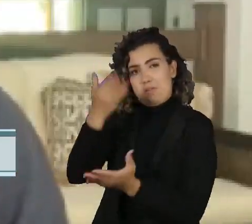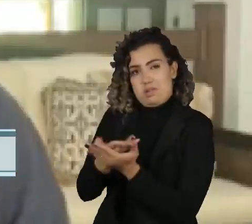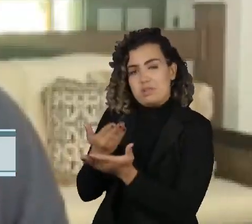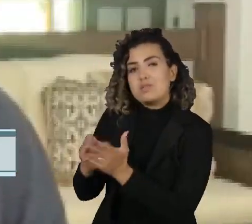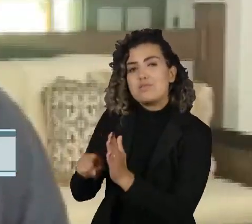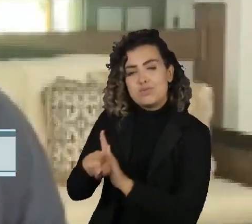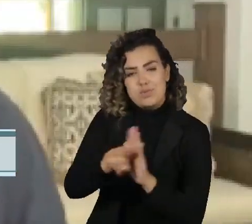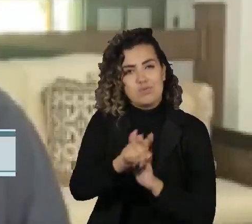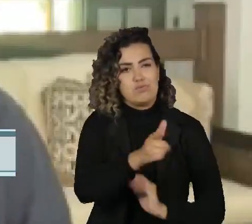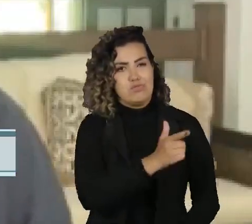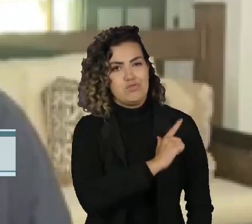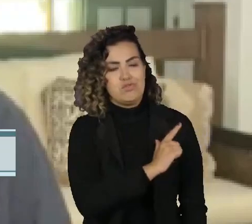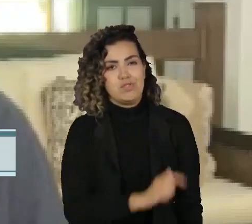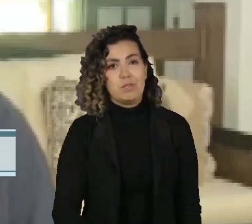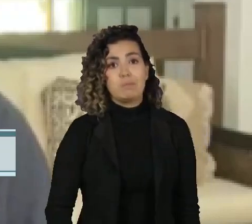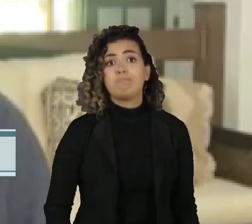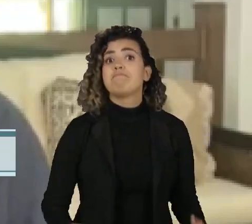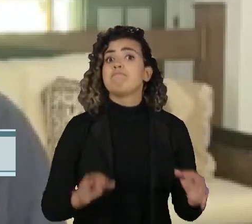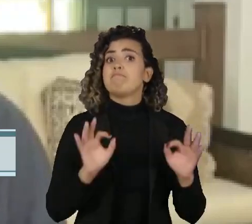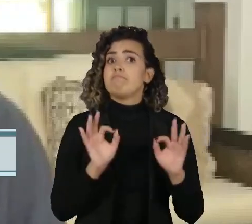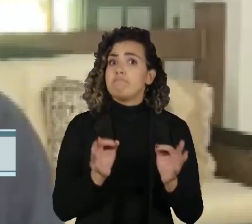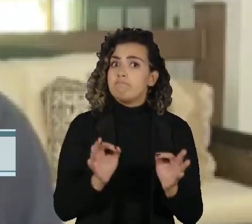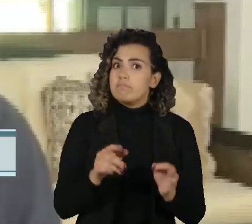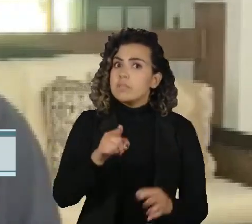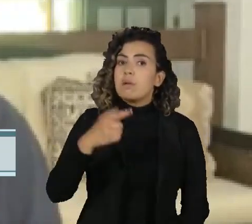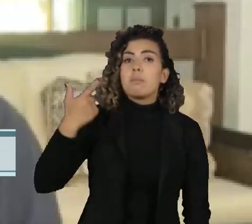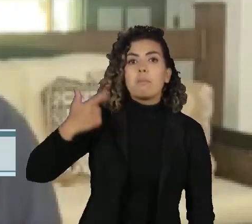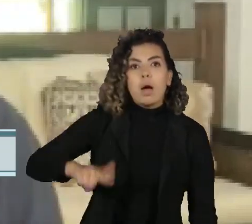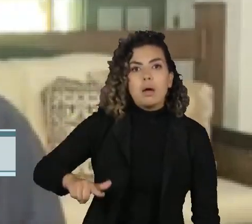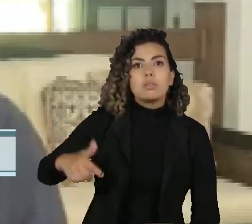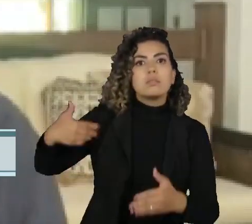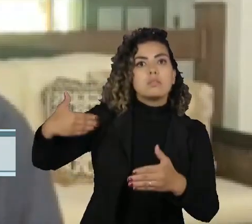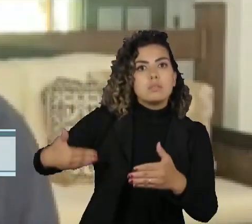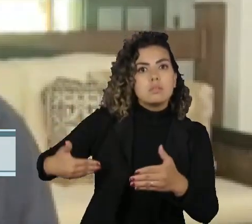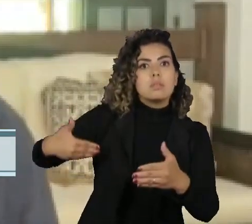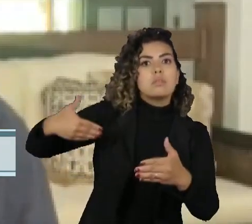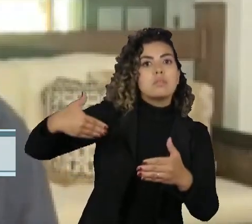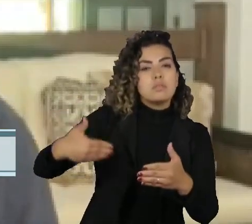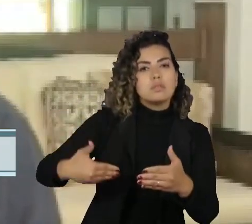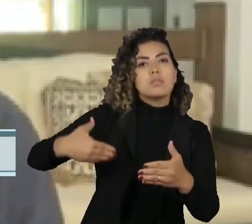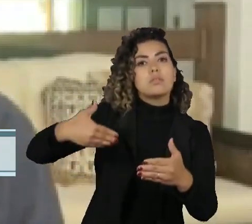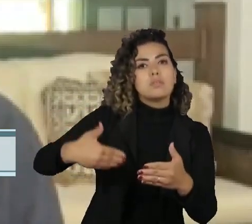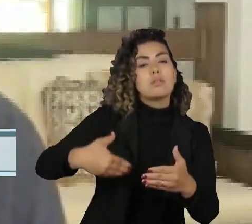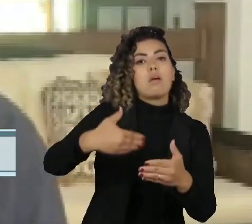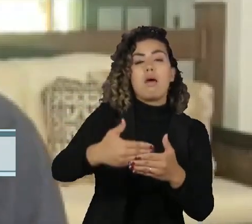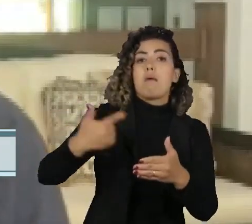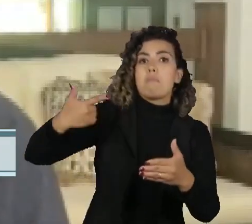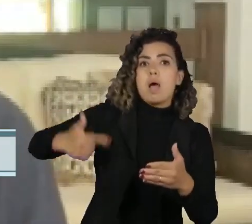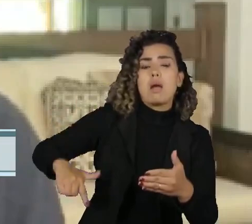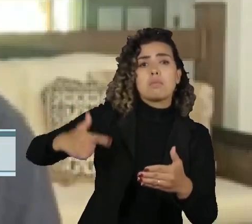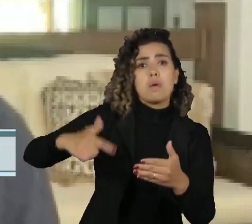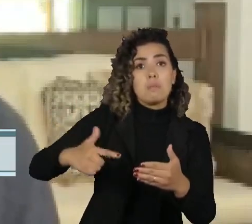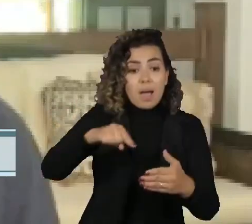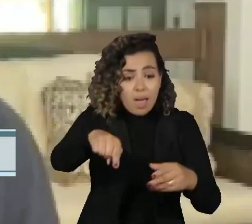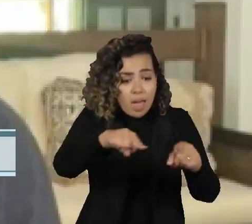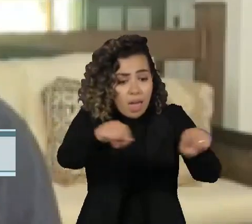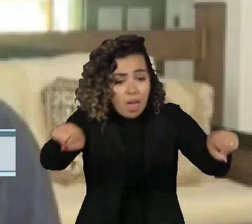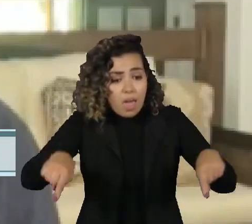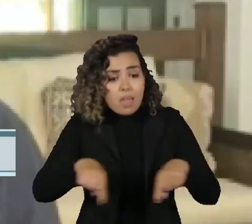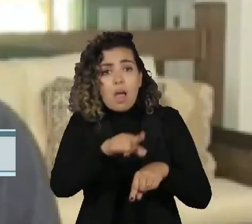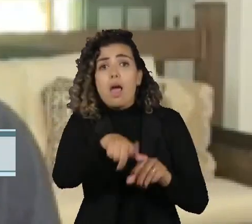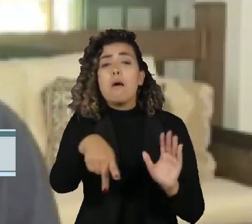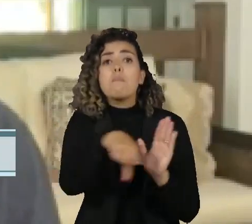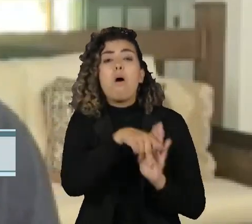história do ciclo eterno dessa repetição. Eu invado uma terra pública, eu desmato e depois eu